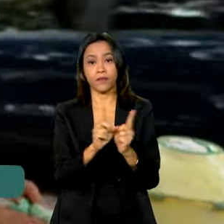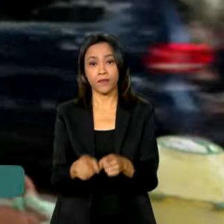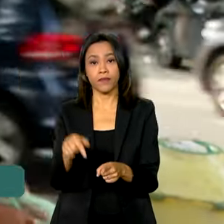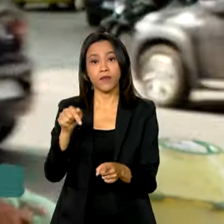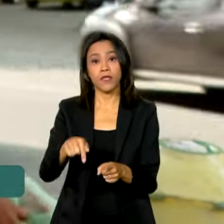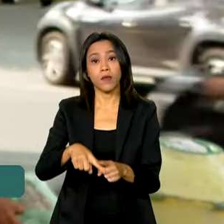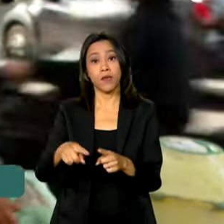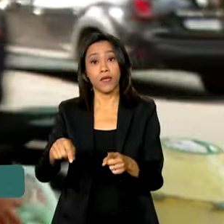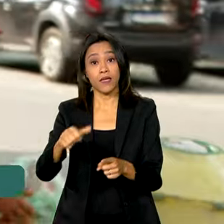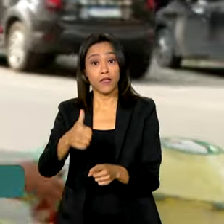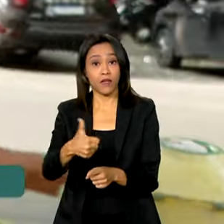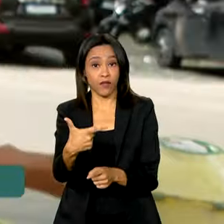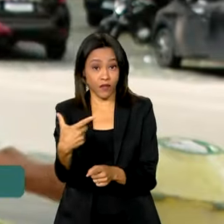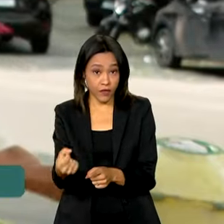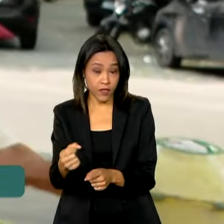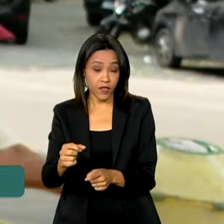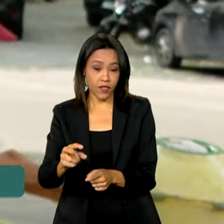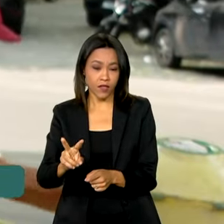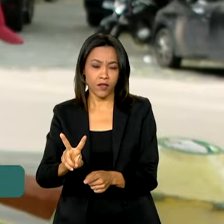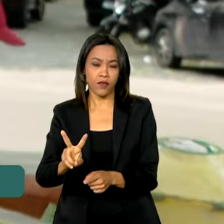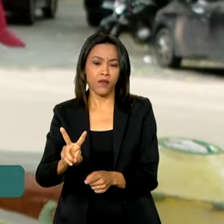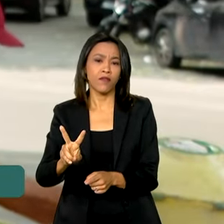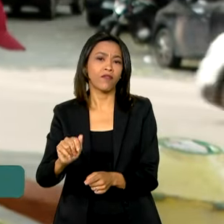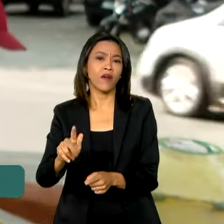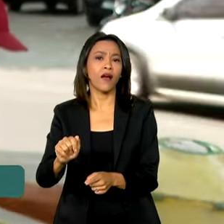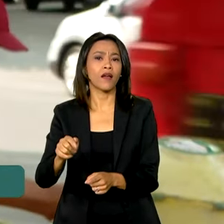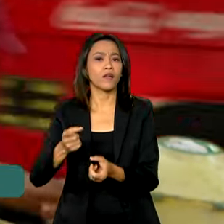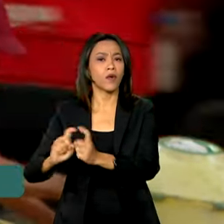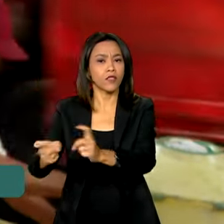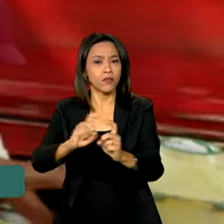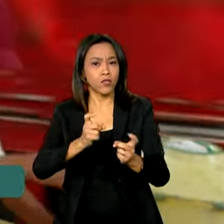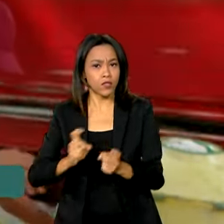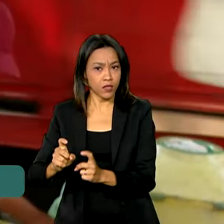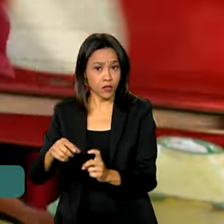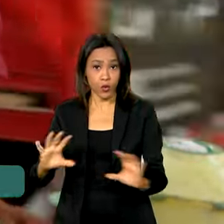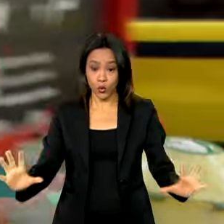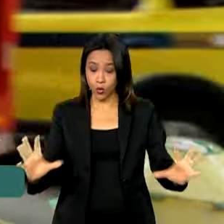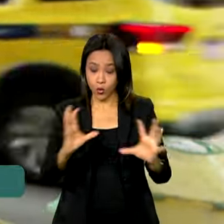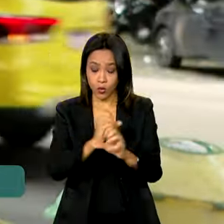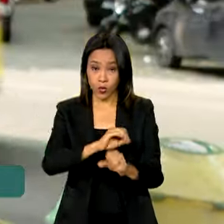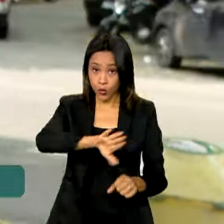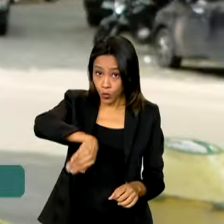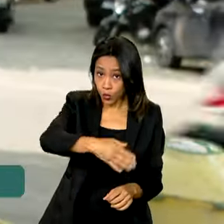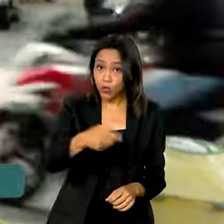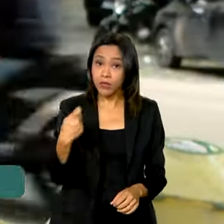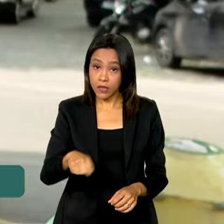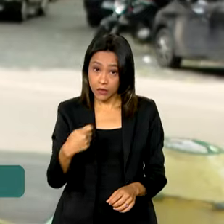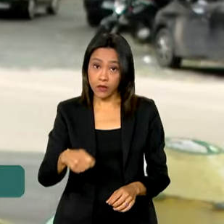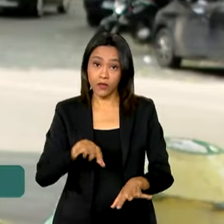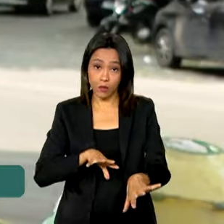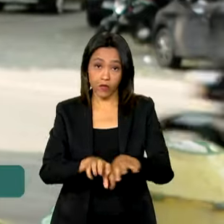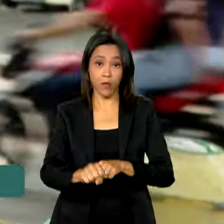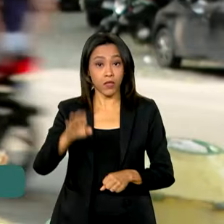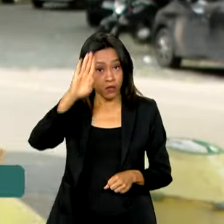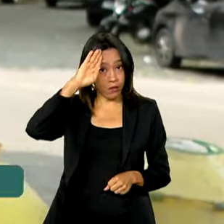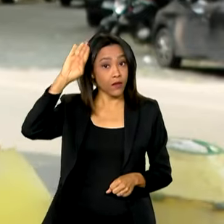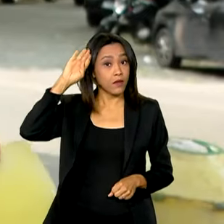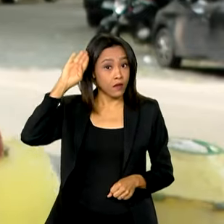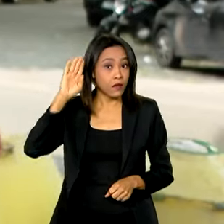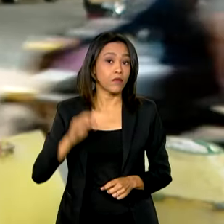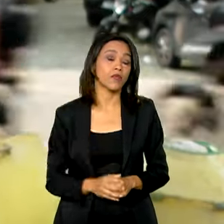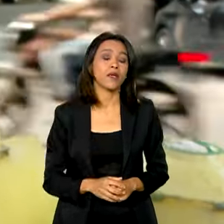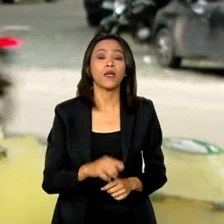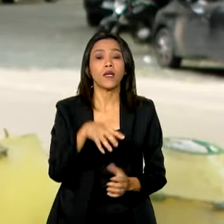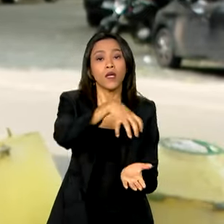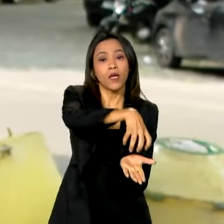e 120 vagas para analista administrativo. Todos os cargos exigem nível superior, Carolina. Os órgãos